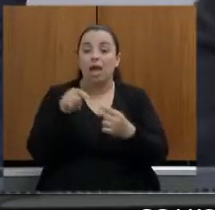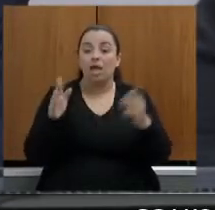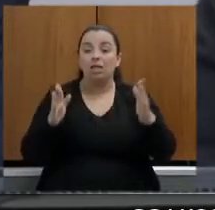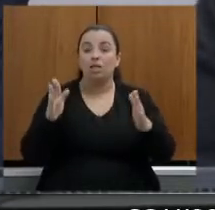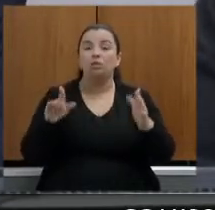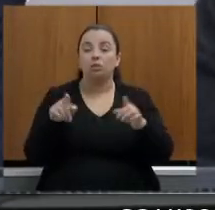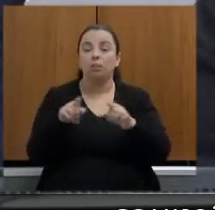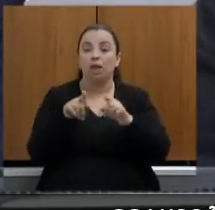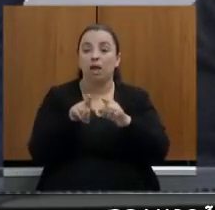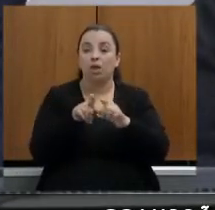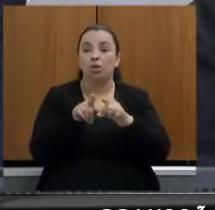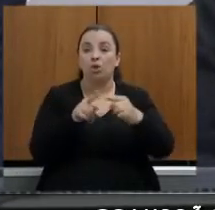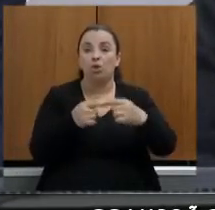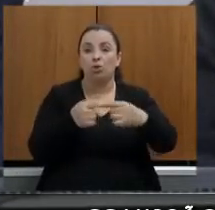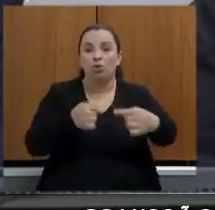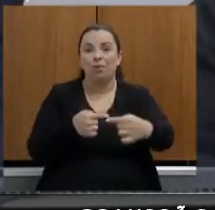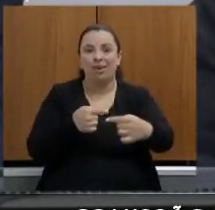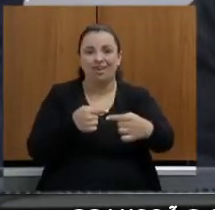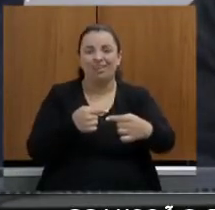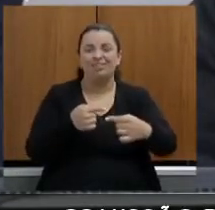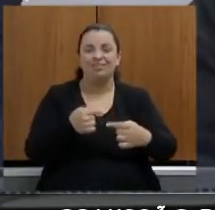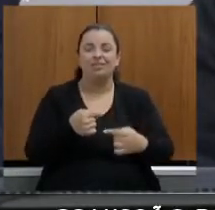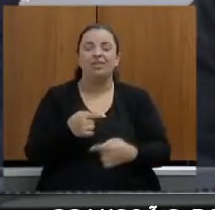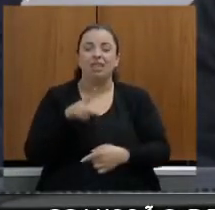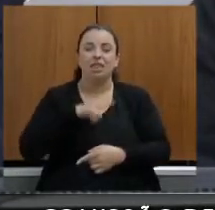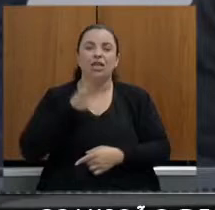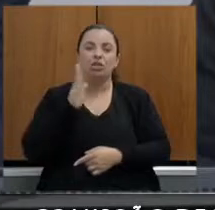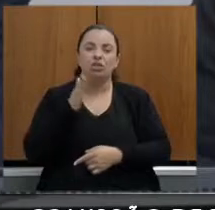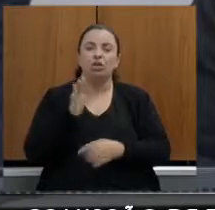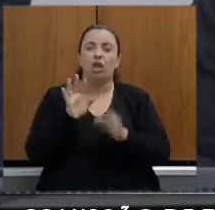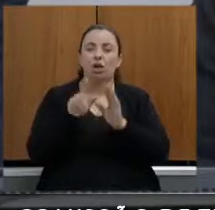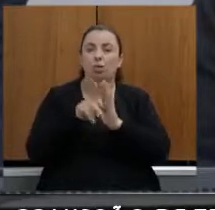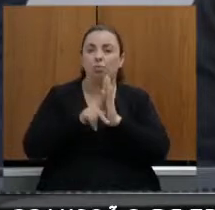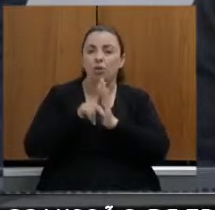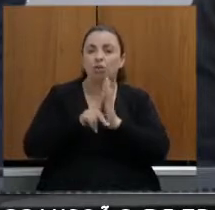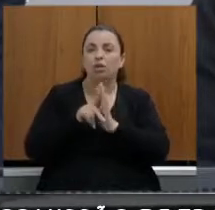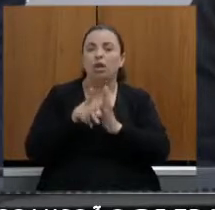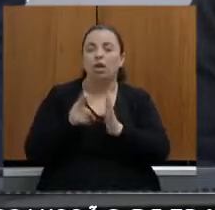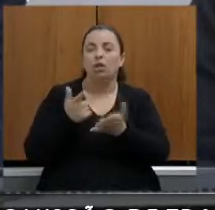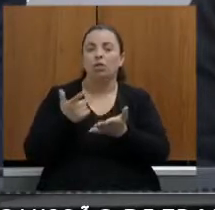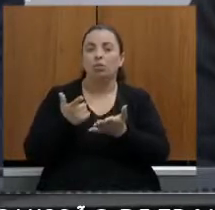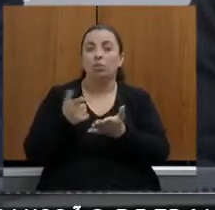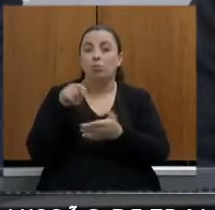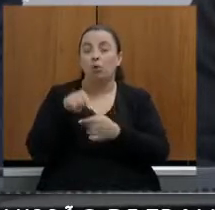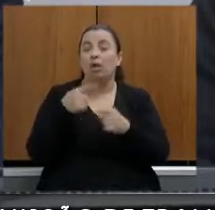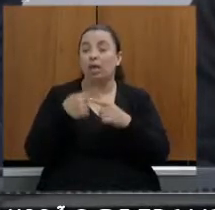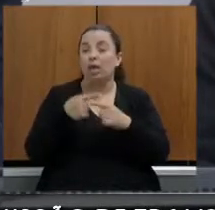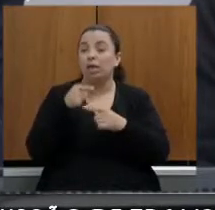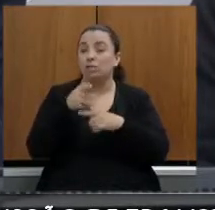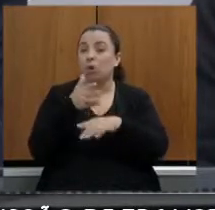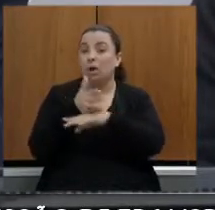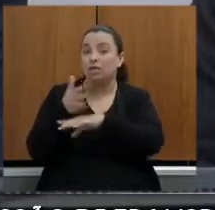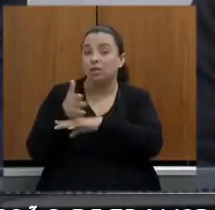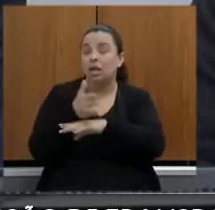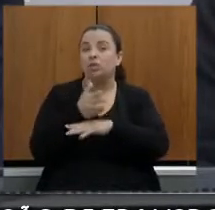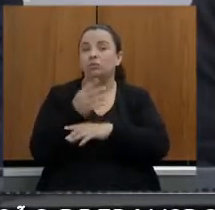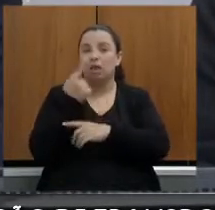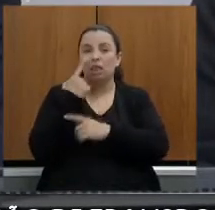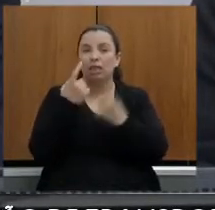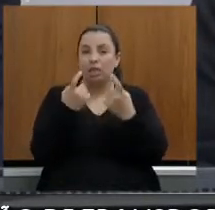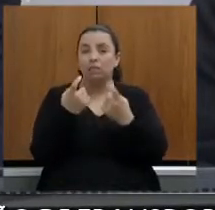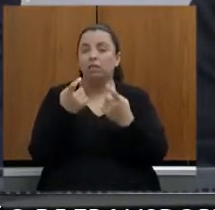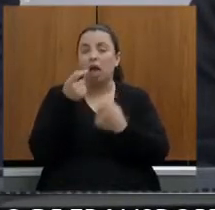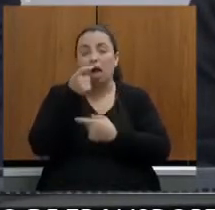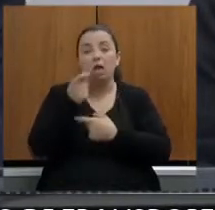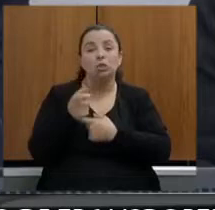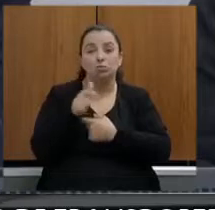o terminal de cargas para fazer o projeto porque aquilo é um acesso interessante para a região para 381 e está muito